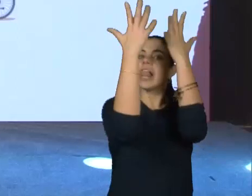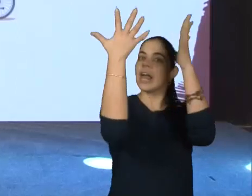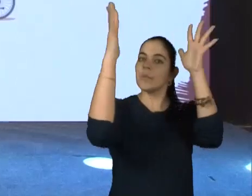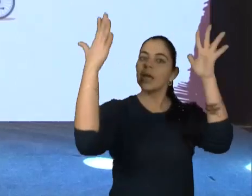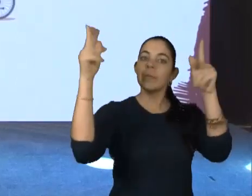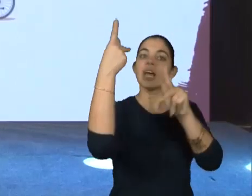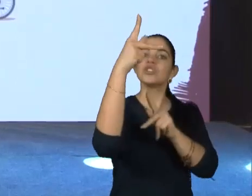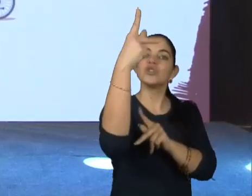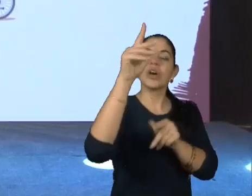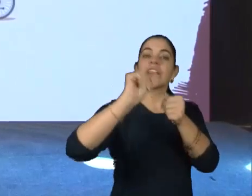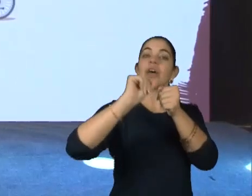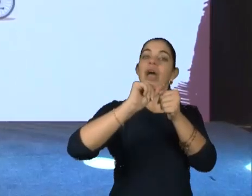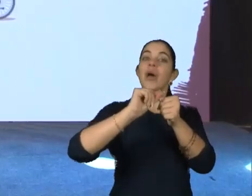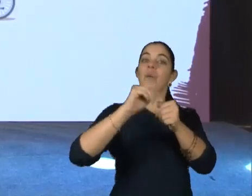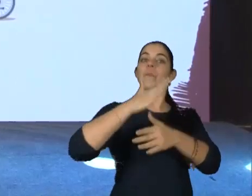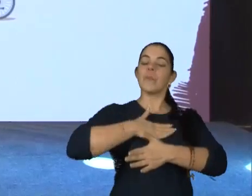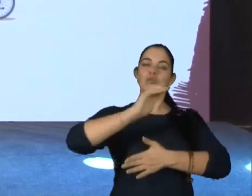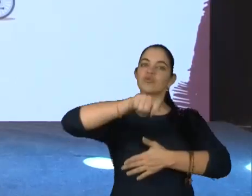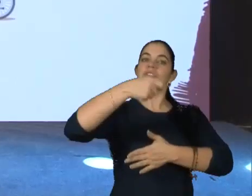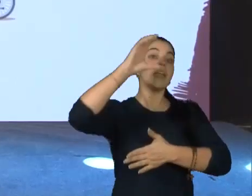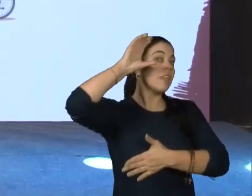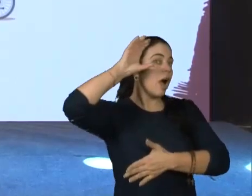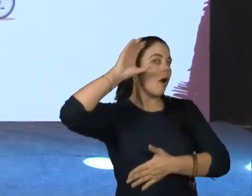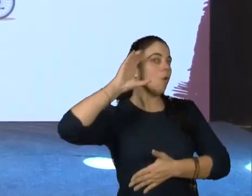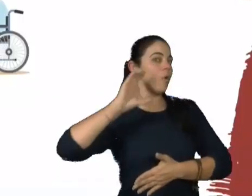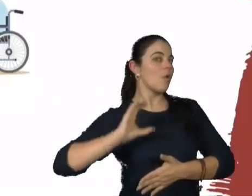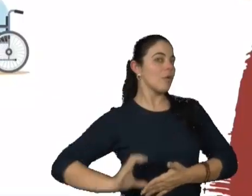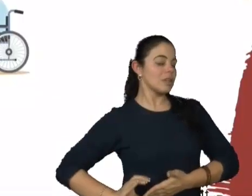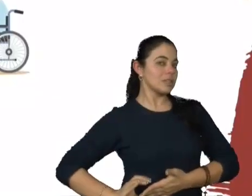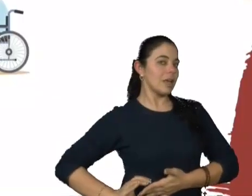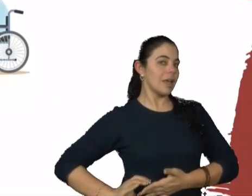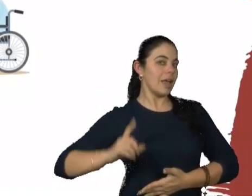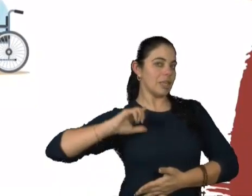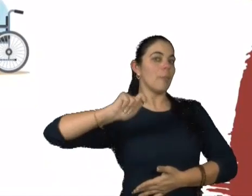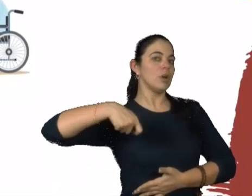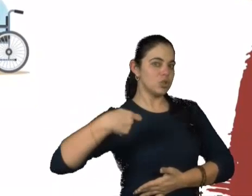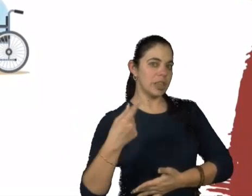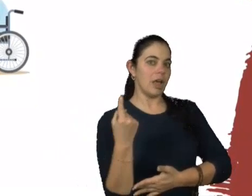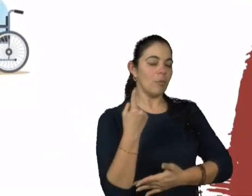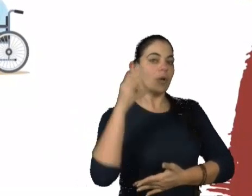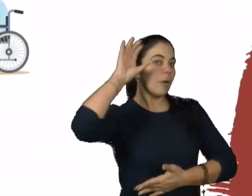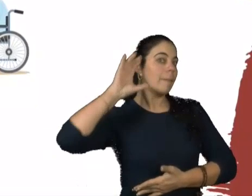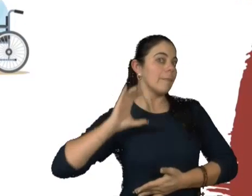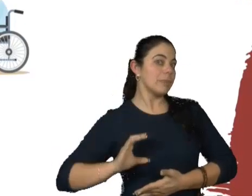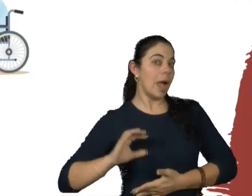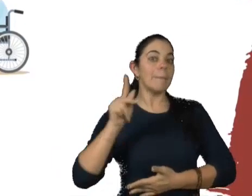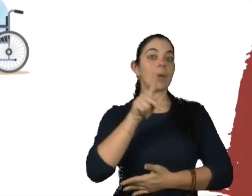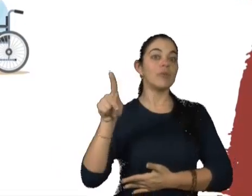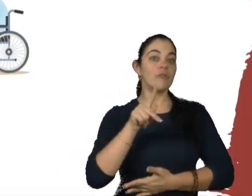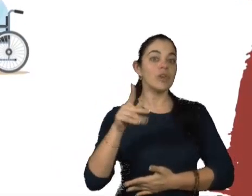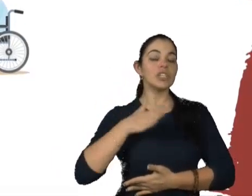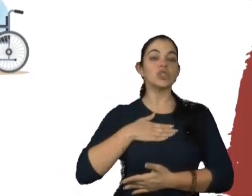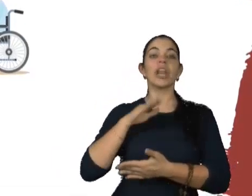essas duas. Vou aproveitar e fazer meu sinal, que é um C escorrendo aqui pelo cabelo, que foi dado pela minha professora de